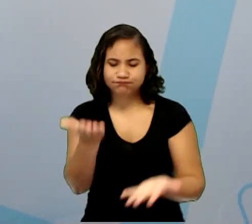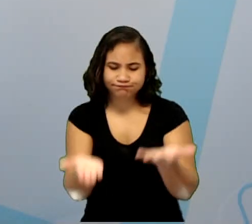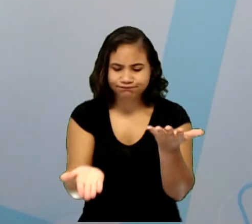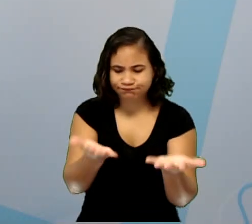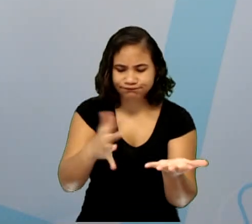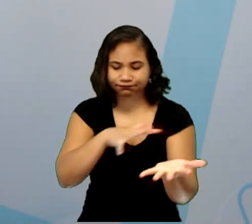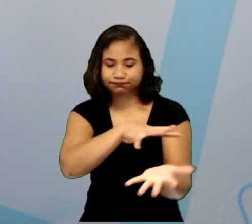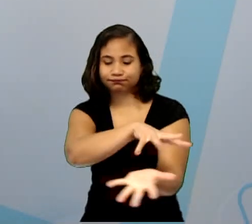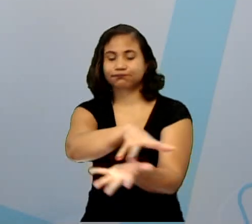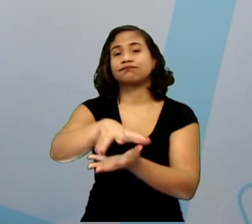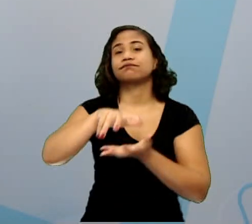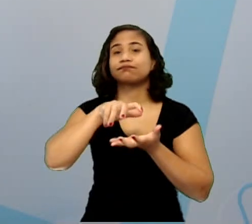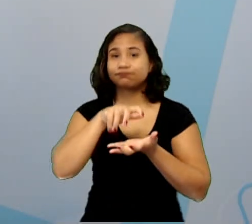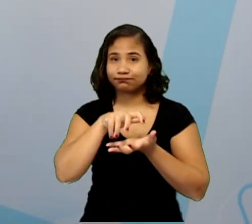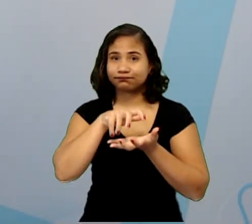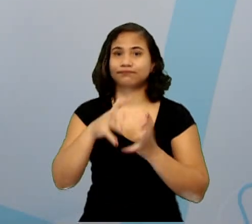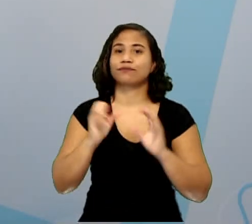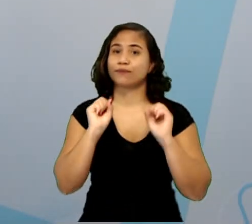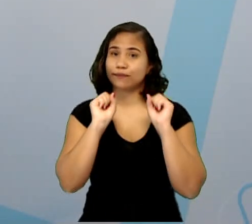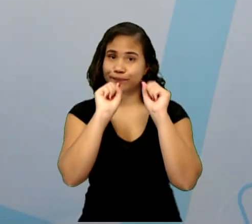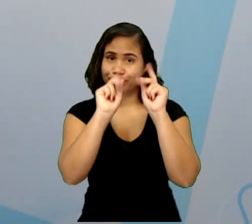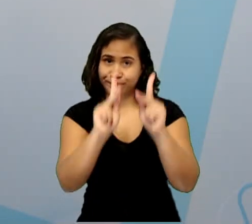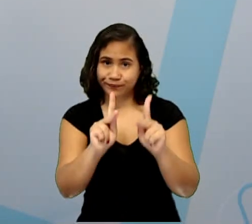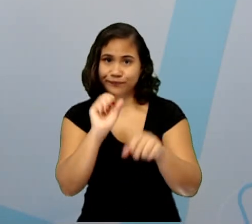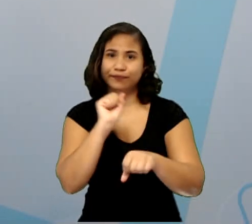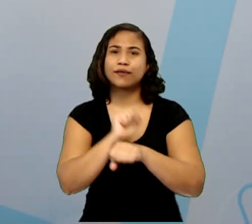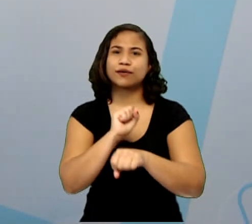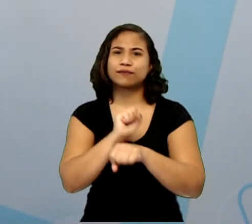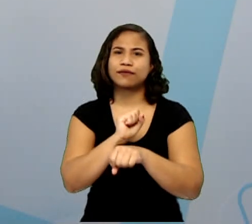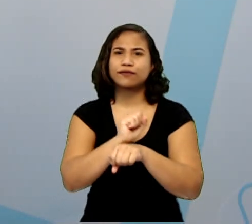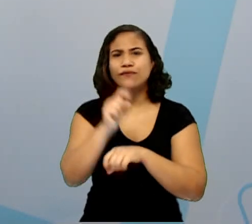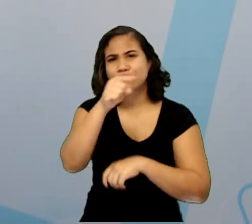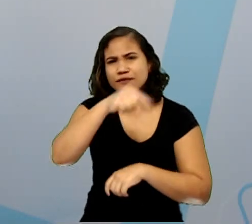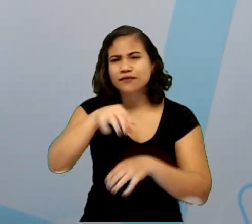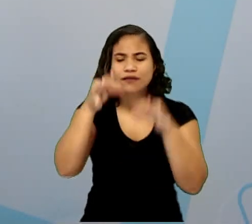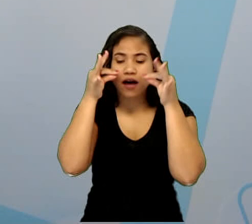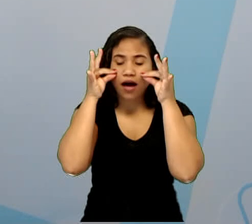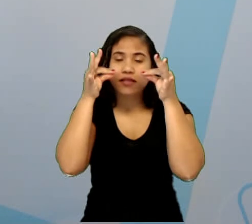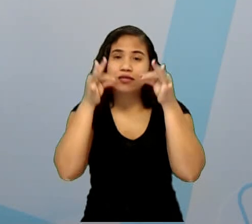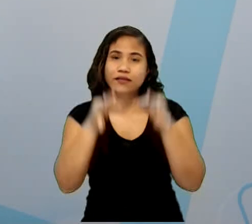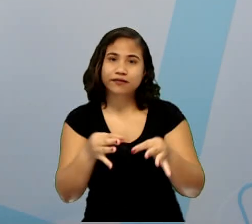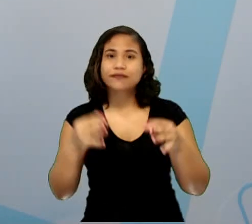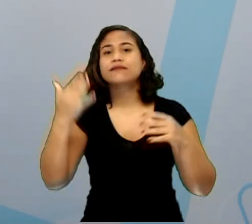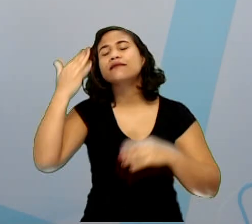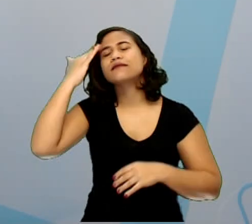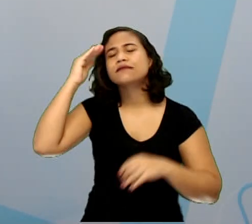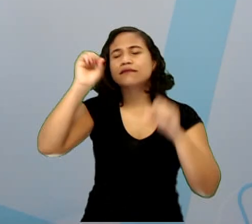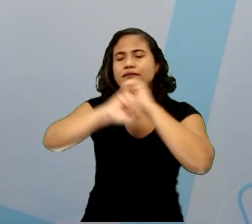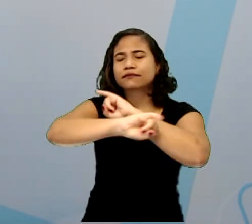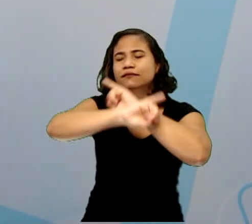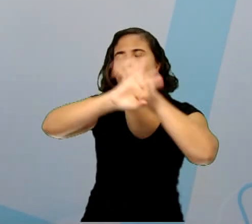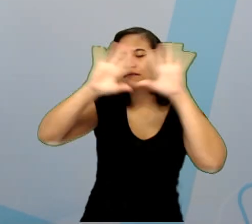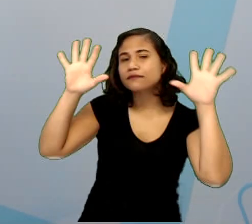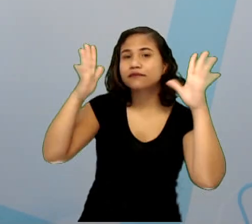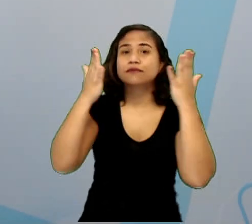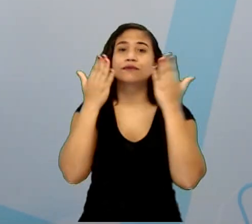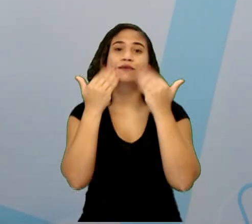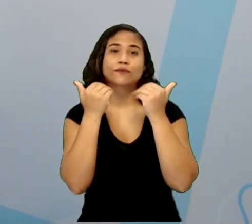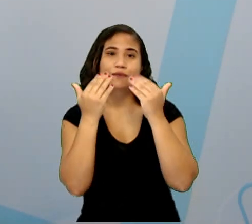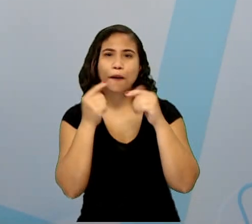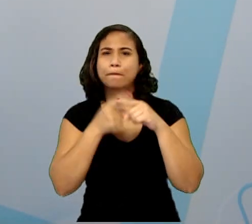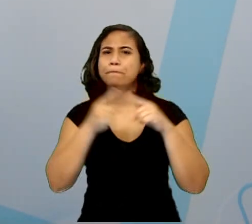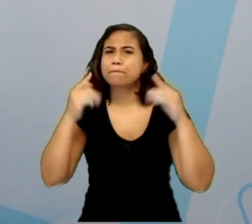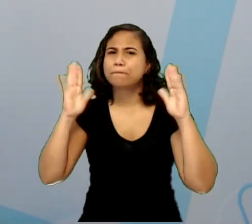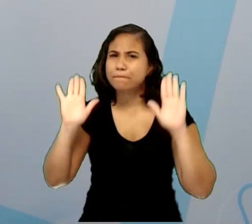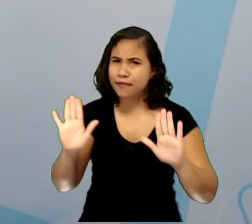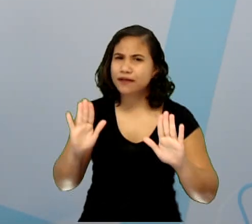ecossistema. Ok? Espero que vocês tenham prestado bem atenção e entendido sobre cadeia alimentar. Mas